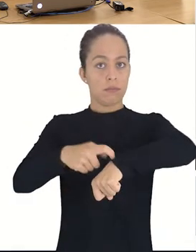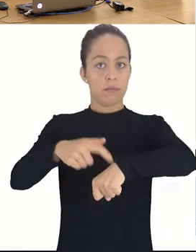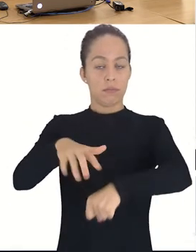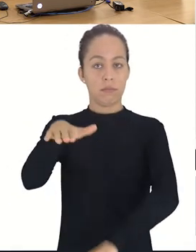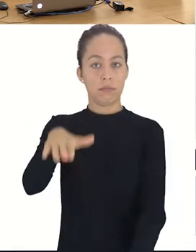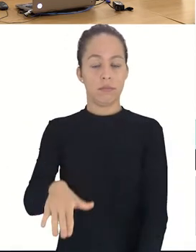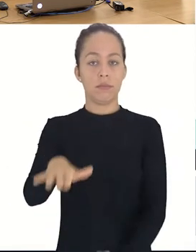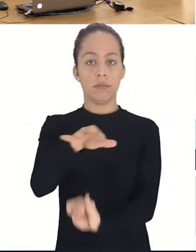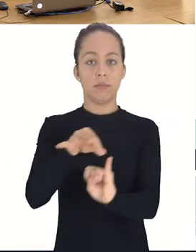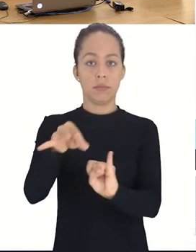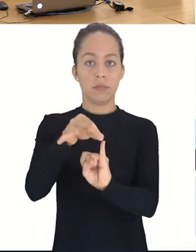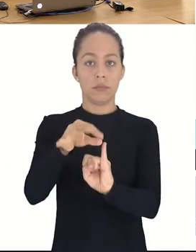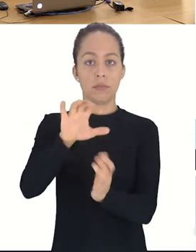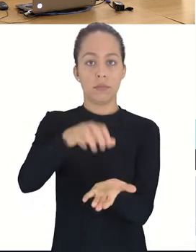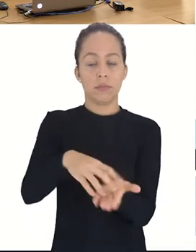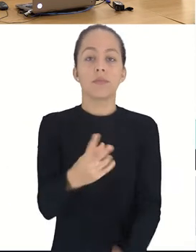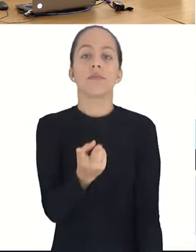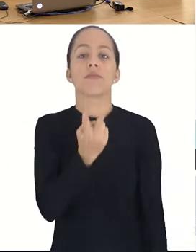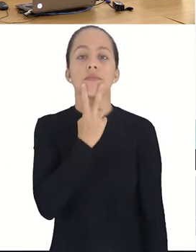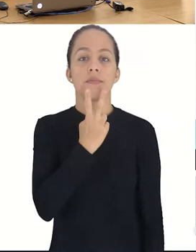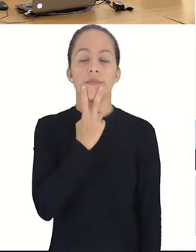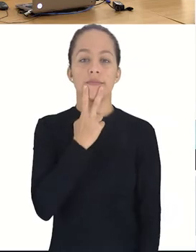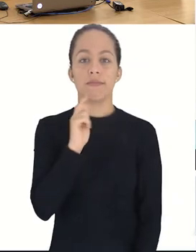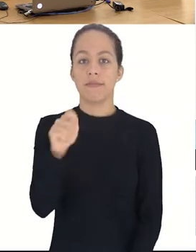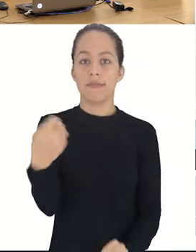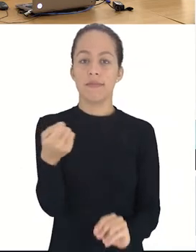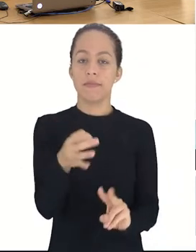Vespertino, Campus Vitória.